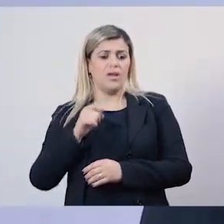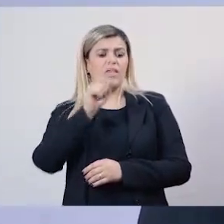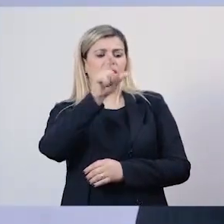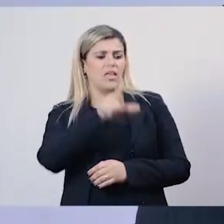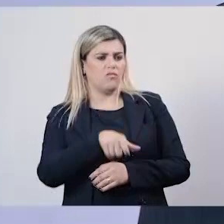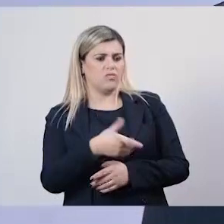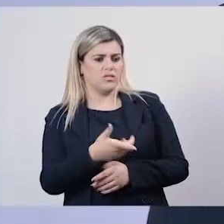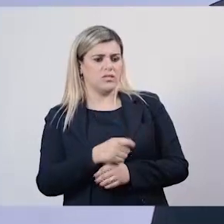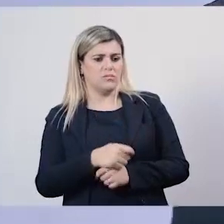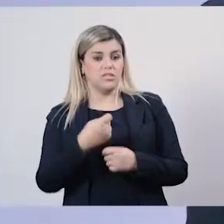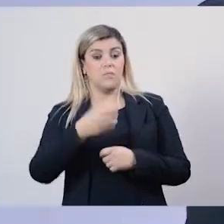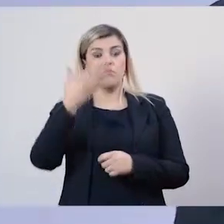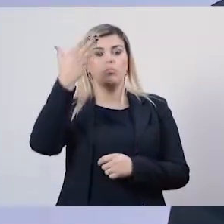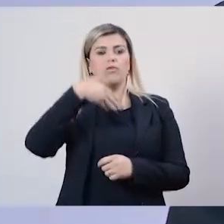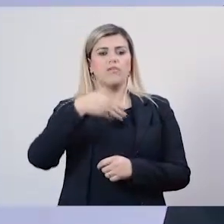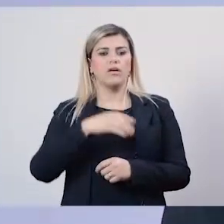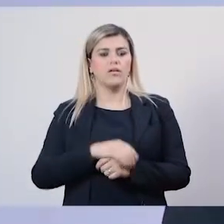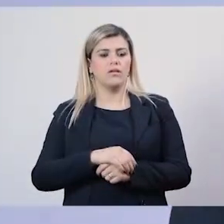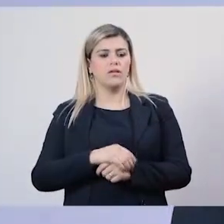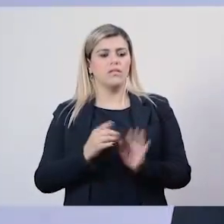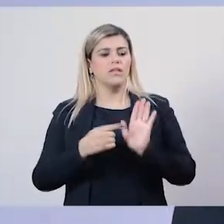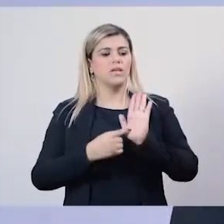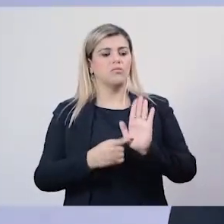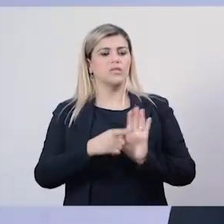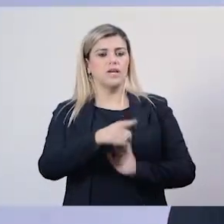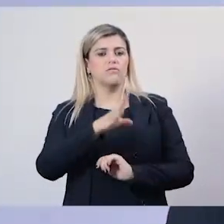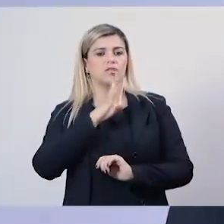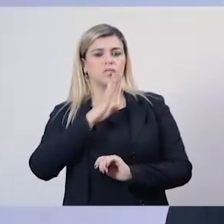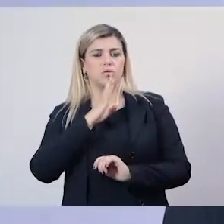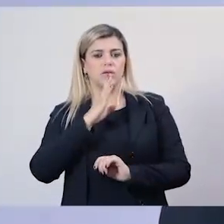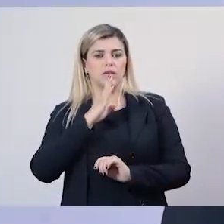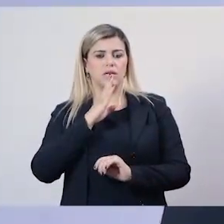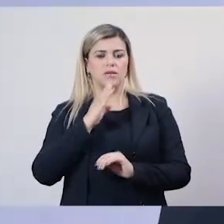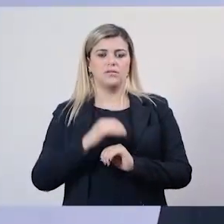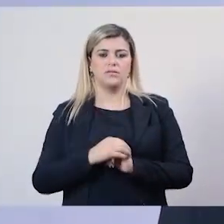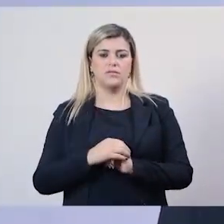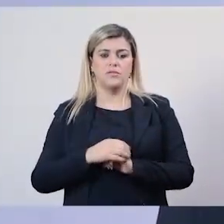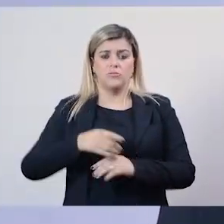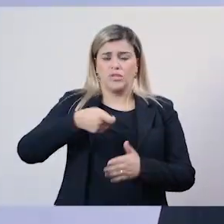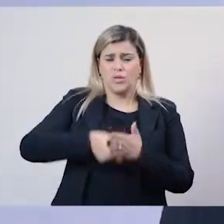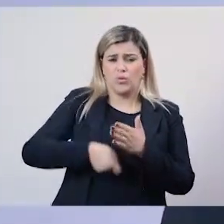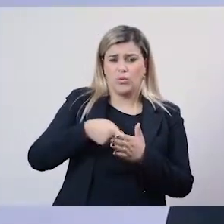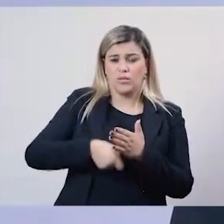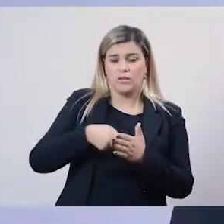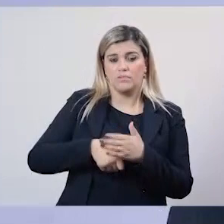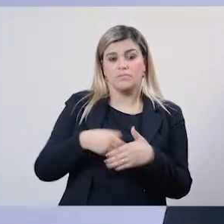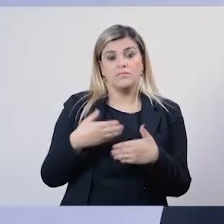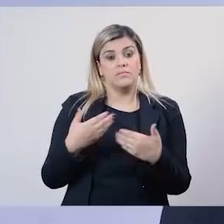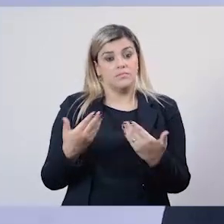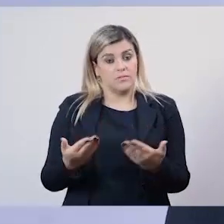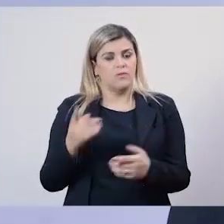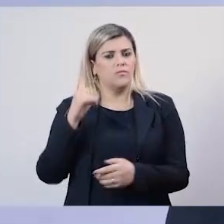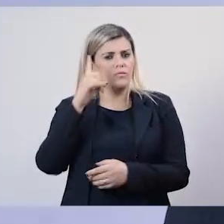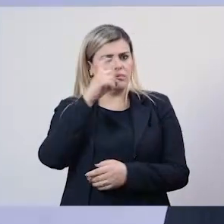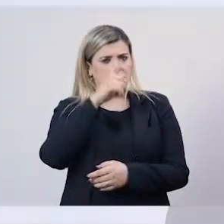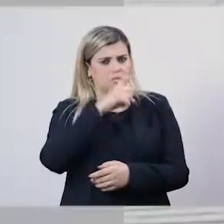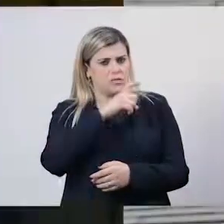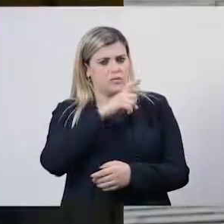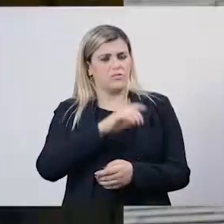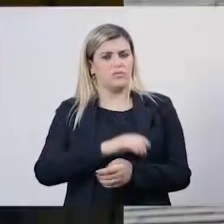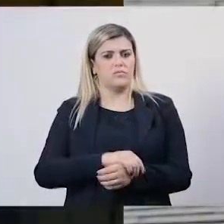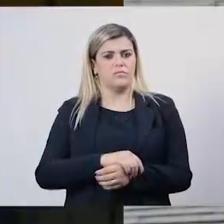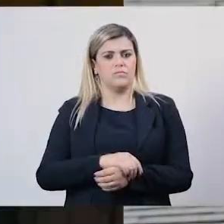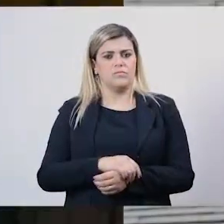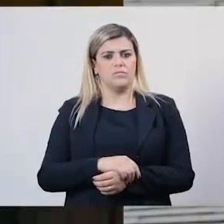Você tem que mostrar conhecimento de causa, né? Você tem que lutar por isso. Então, foi difícil. Foi muito difícil.